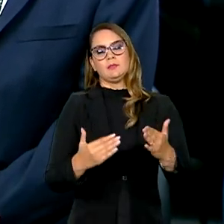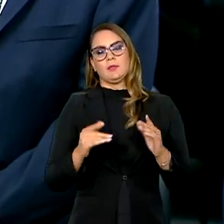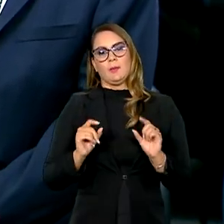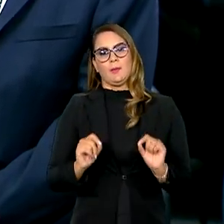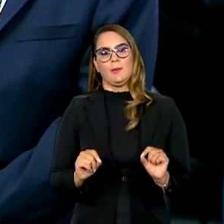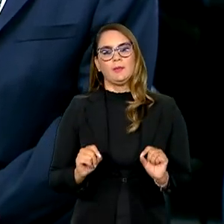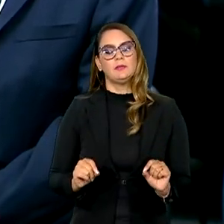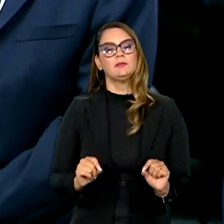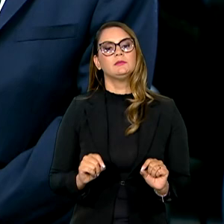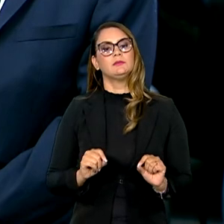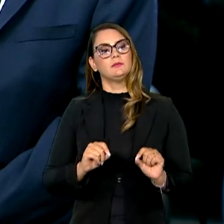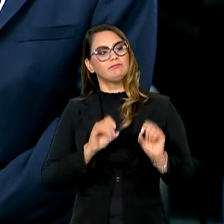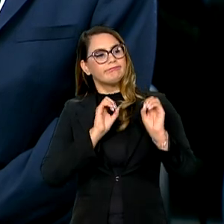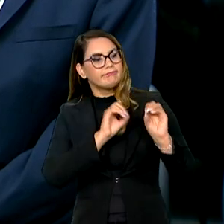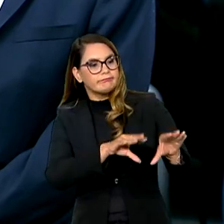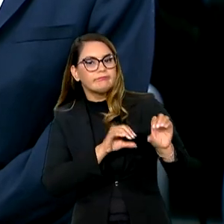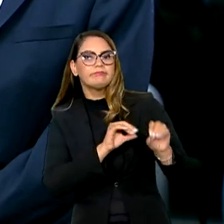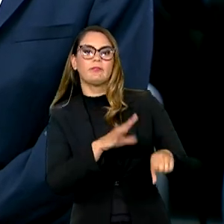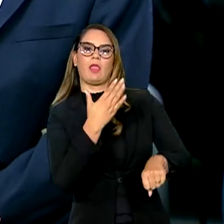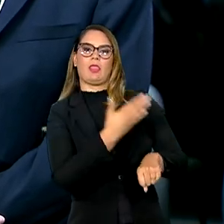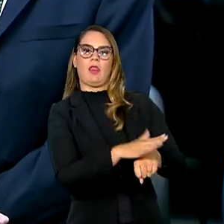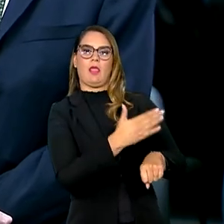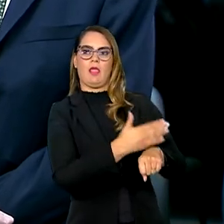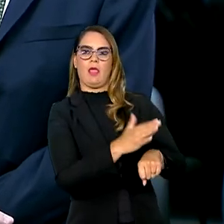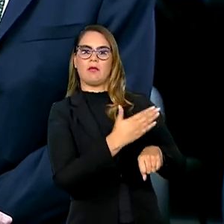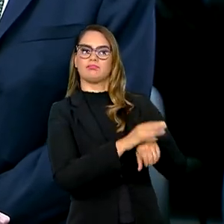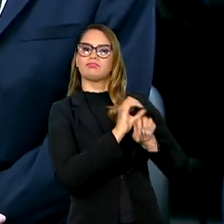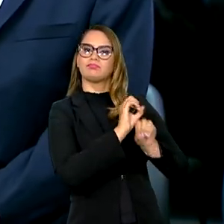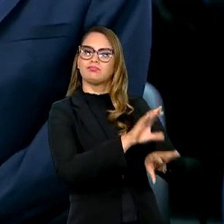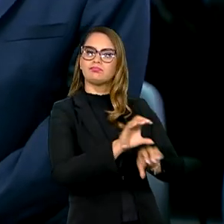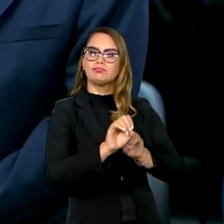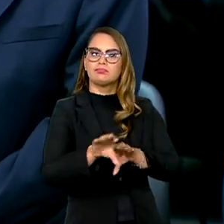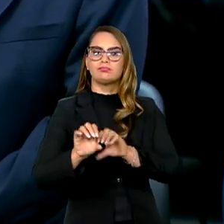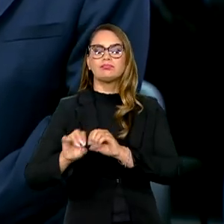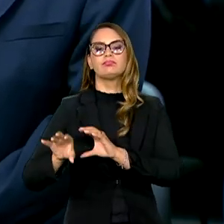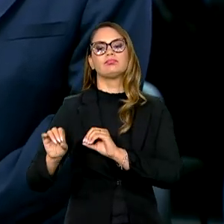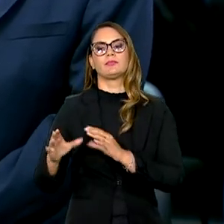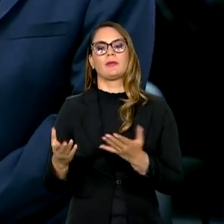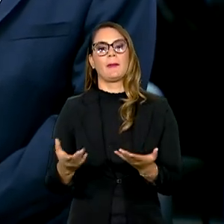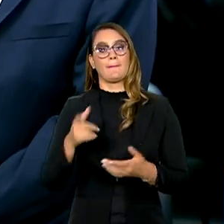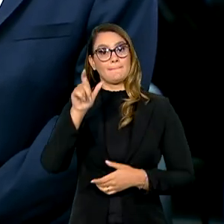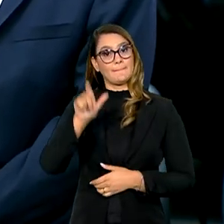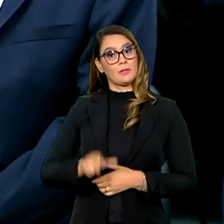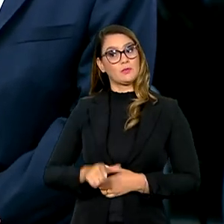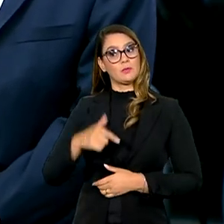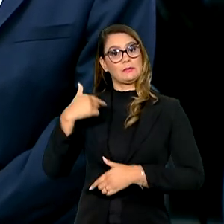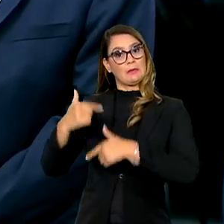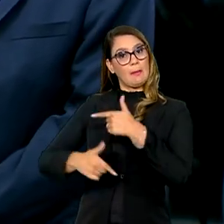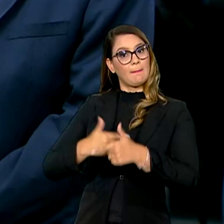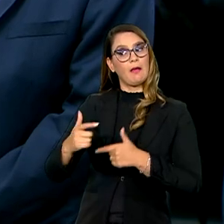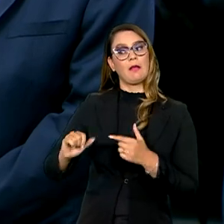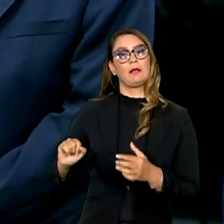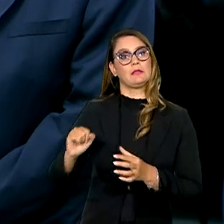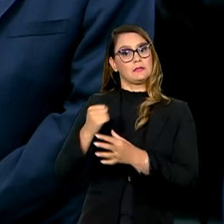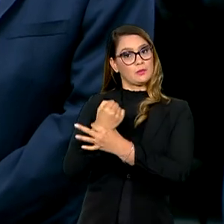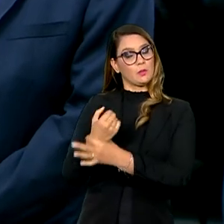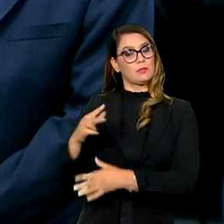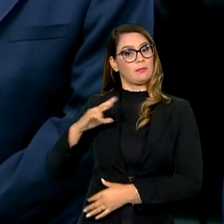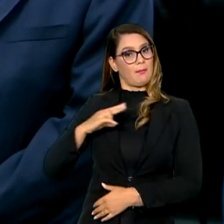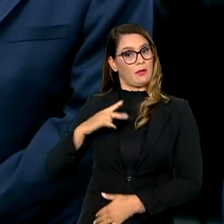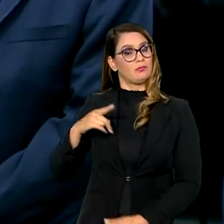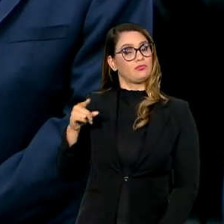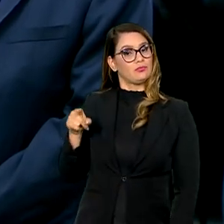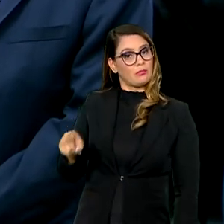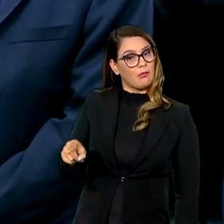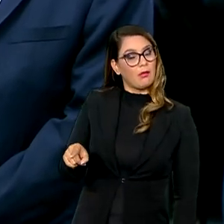capacitação e treinamento. Capacitação de quem trabalha da segurança dos entes privados,